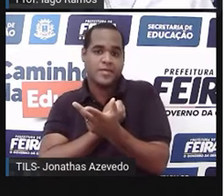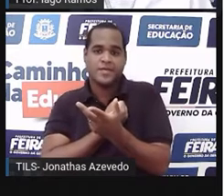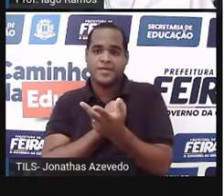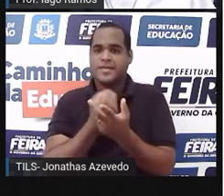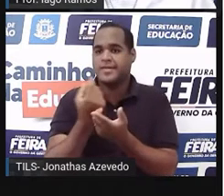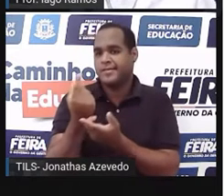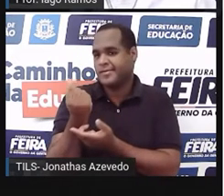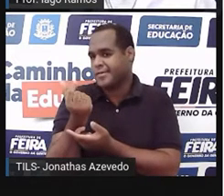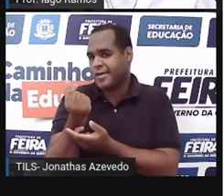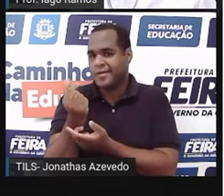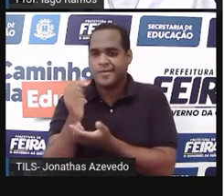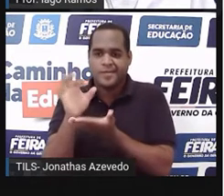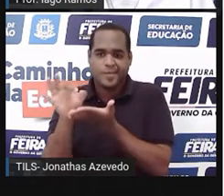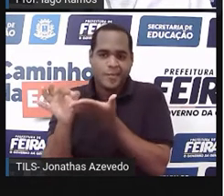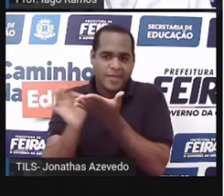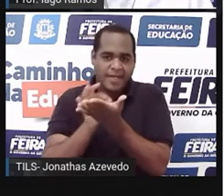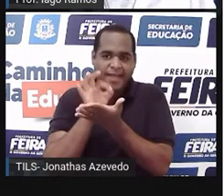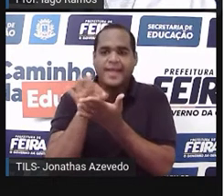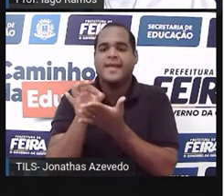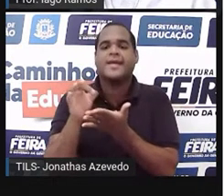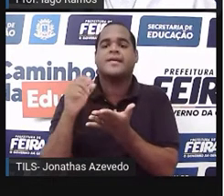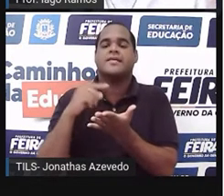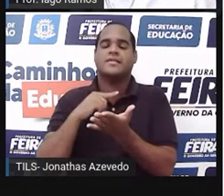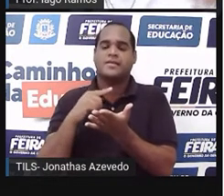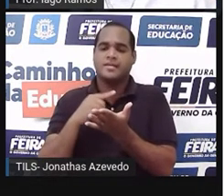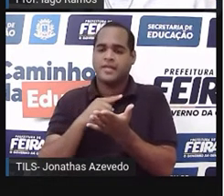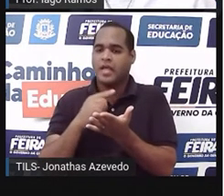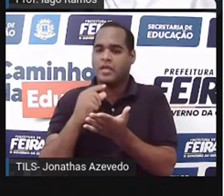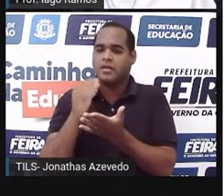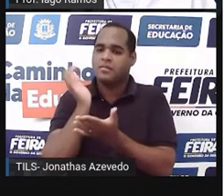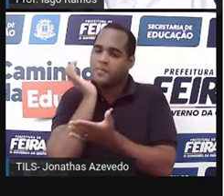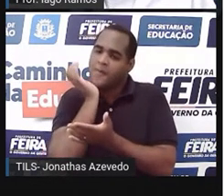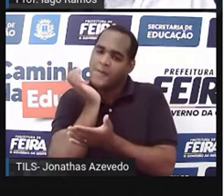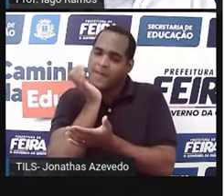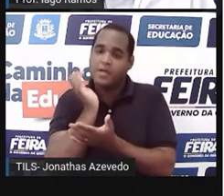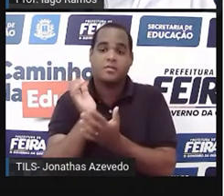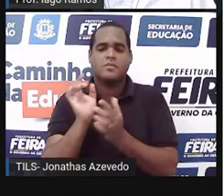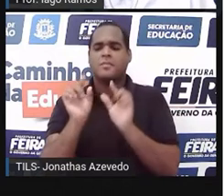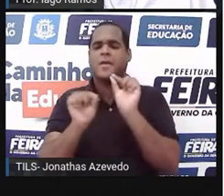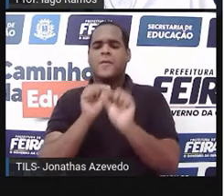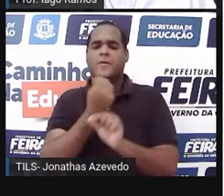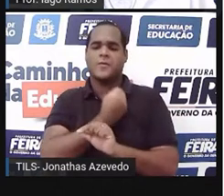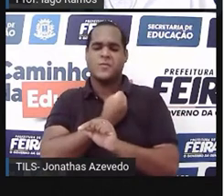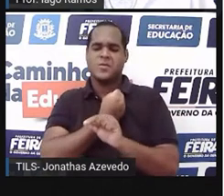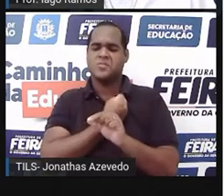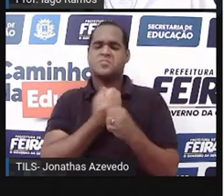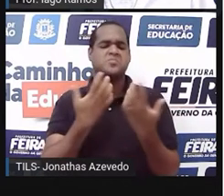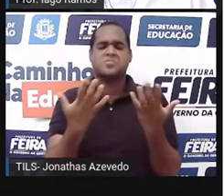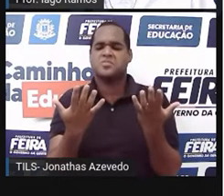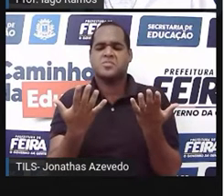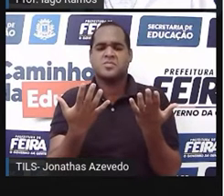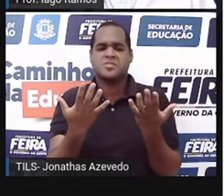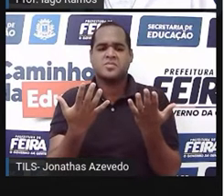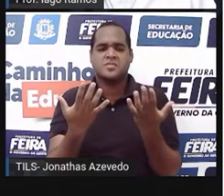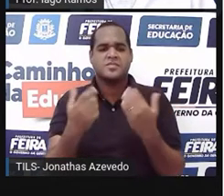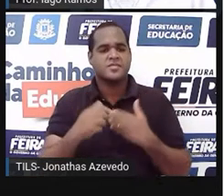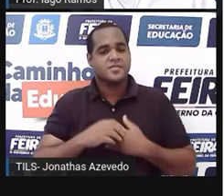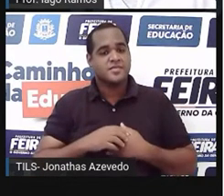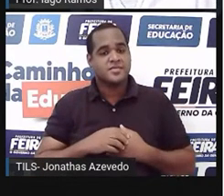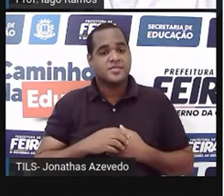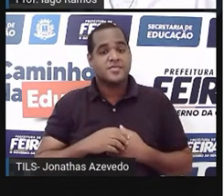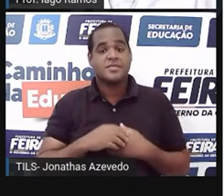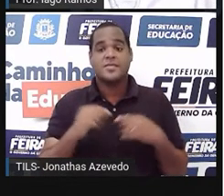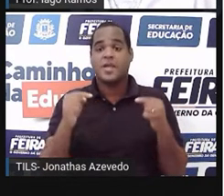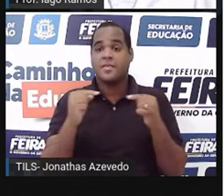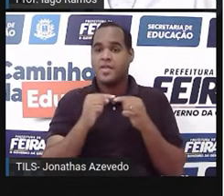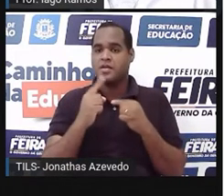dinheirozinho, umas moedas, umas cédulas de dinheiro. O que é que esses números têm a ver com esse